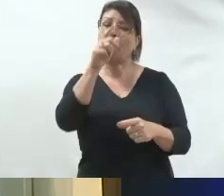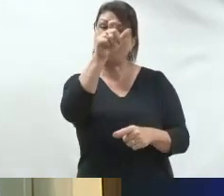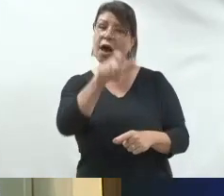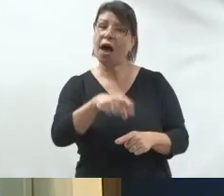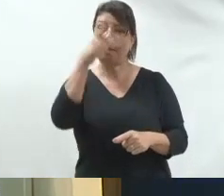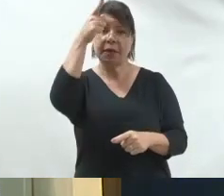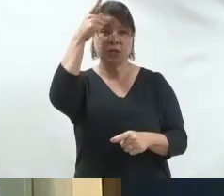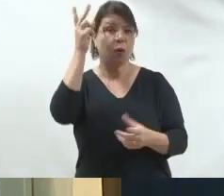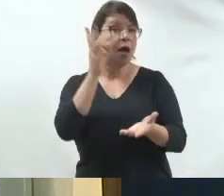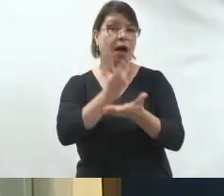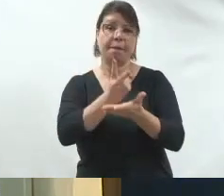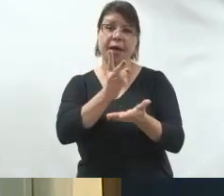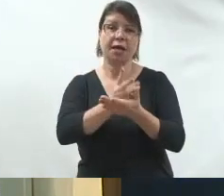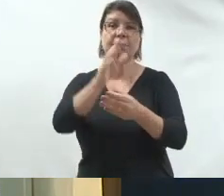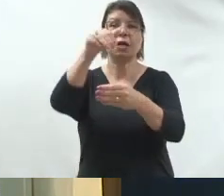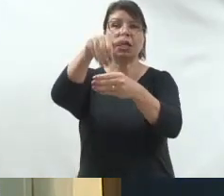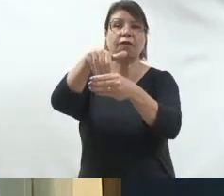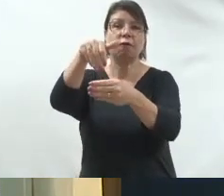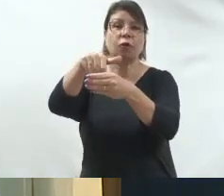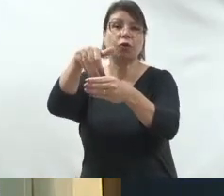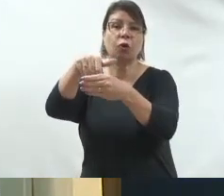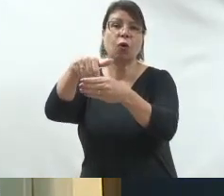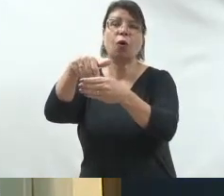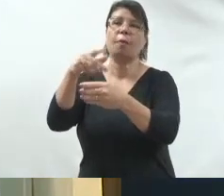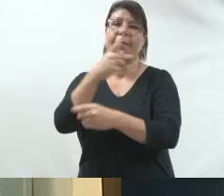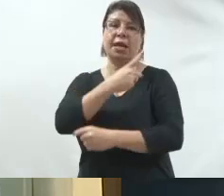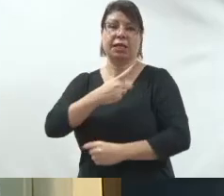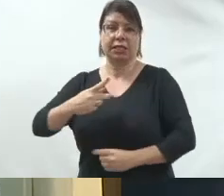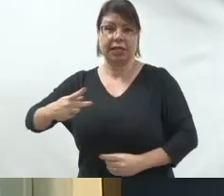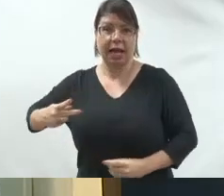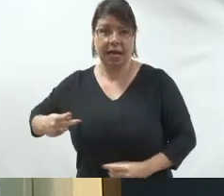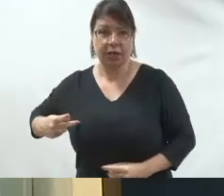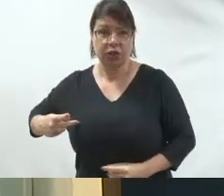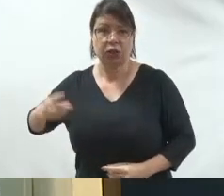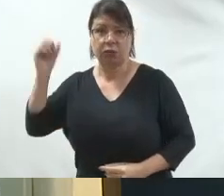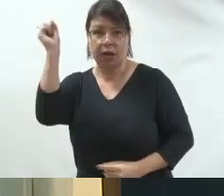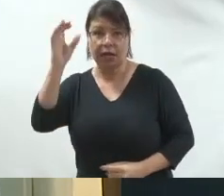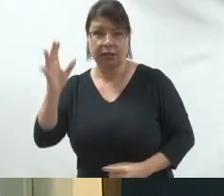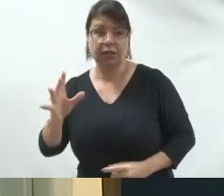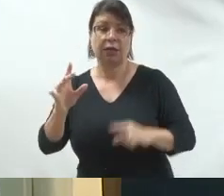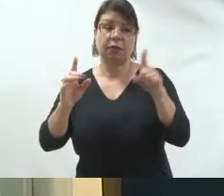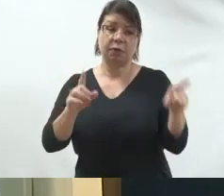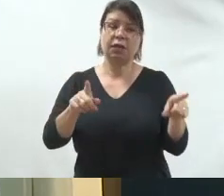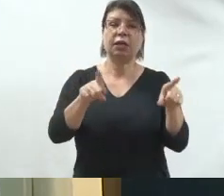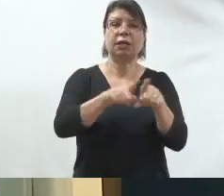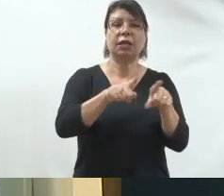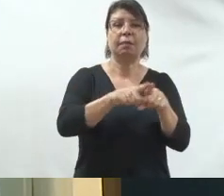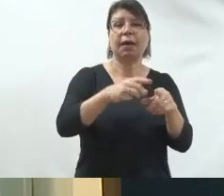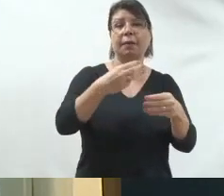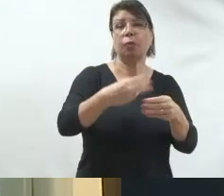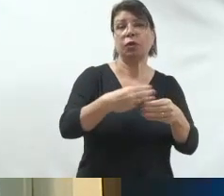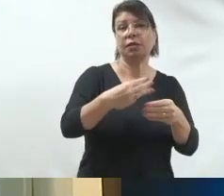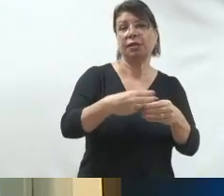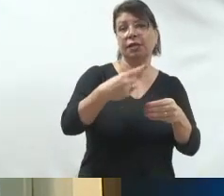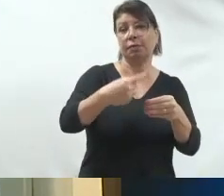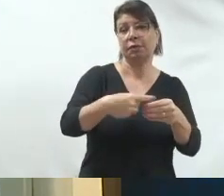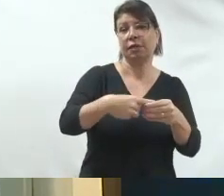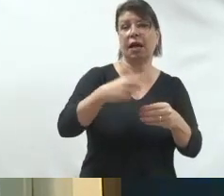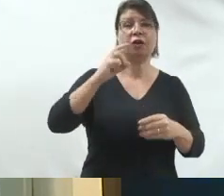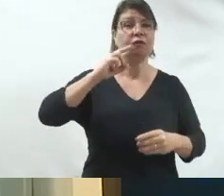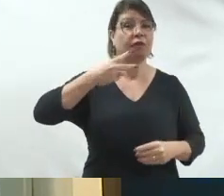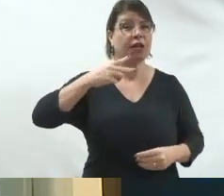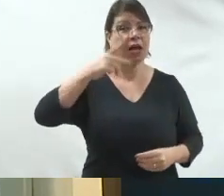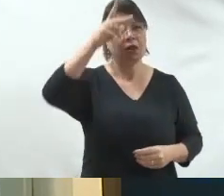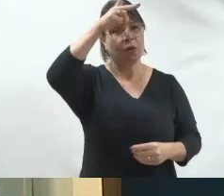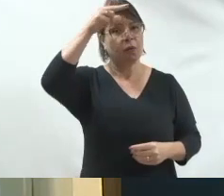2018 é o mesmo que elegeu o prefeito, é mesmo que elegeu o vereador, mas o problema dele é outro. E a gente tem que estar atento muito a essa questão